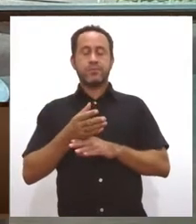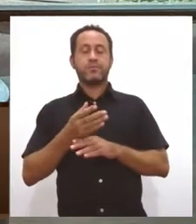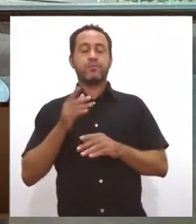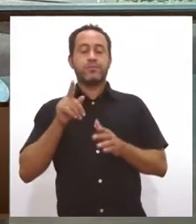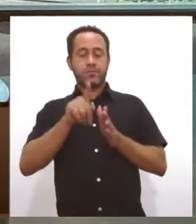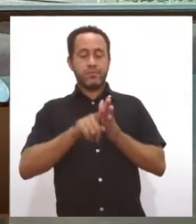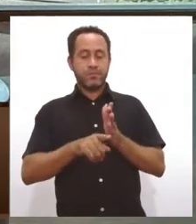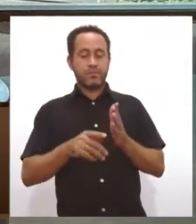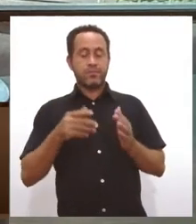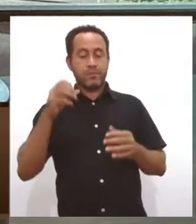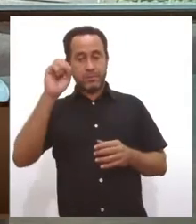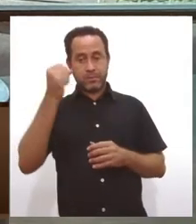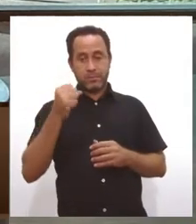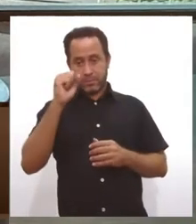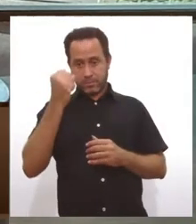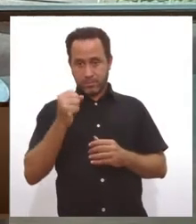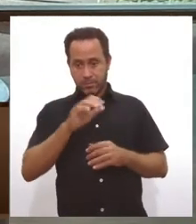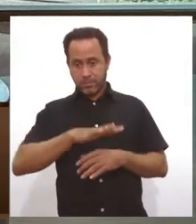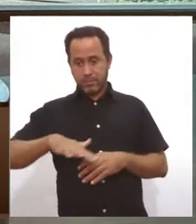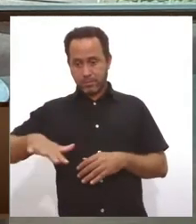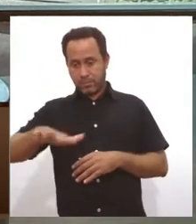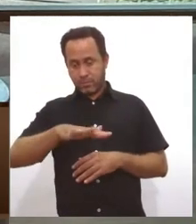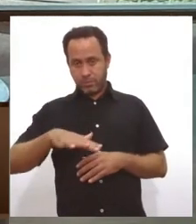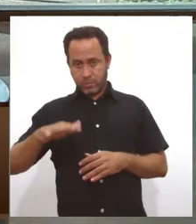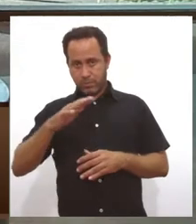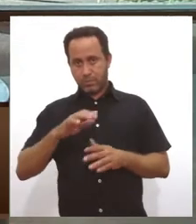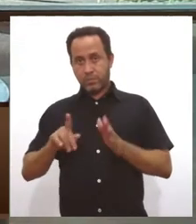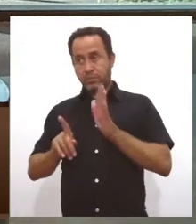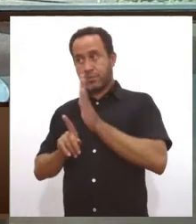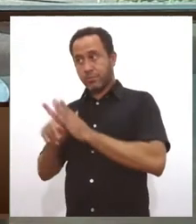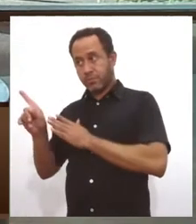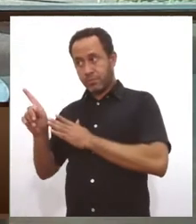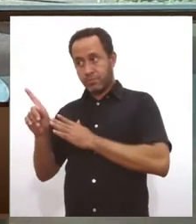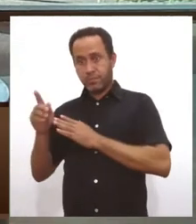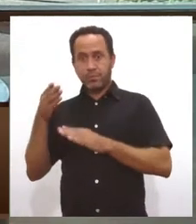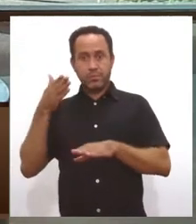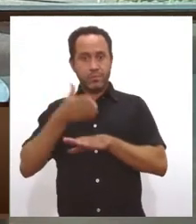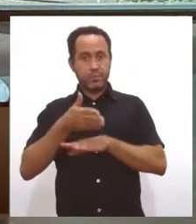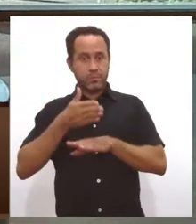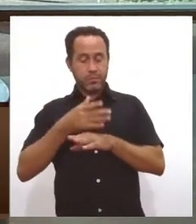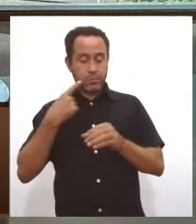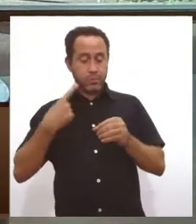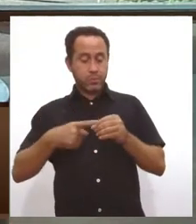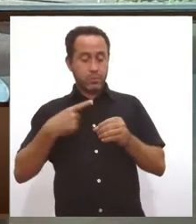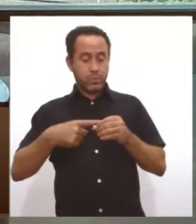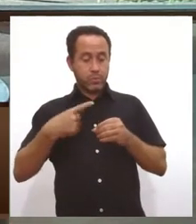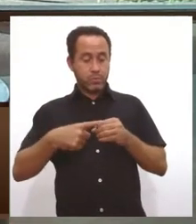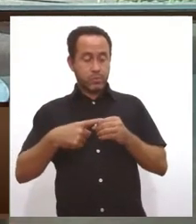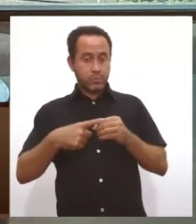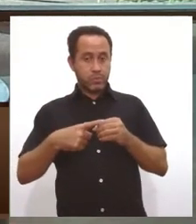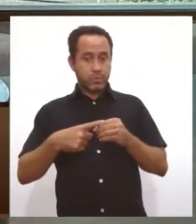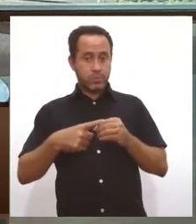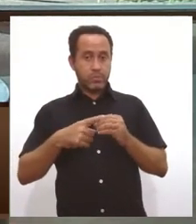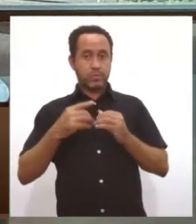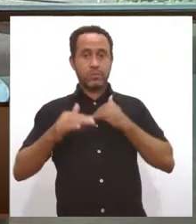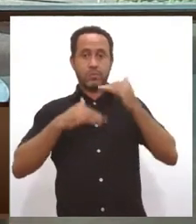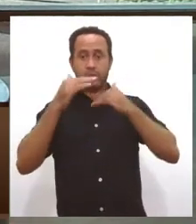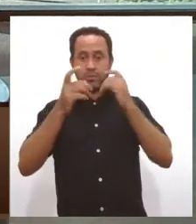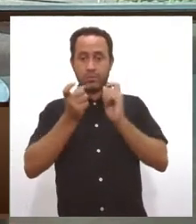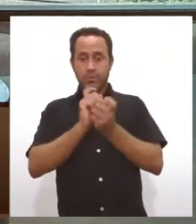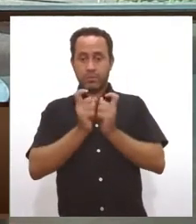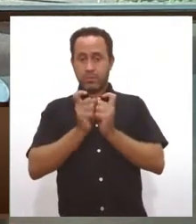pergunta, o professor Genival ontem colocou essa questão da participação efetiva dos municípios nesse processo de discussões e de